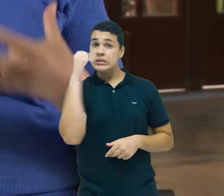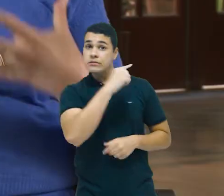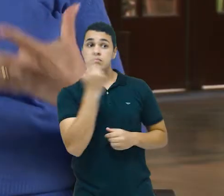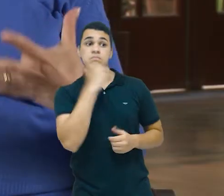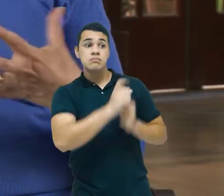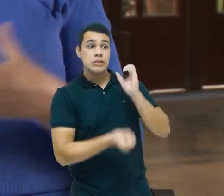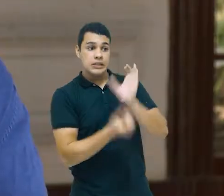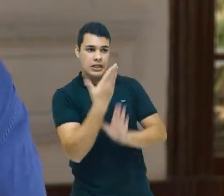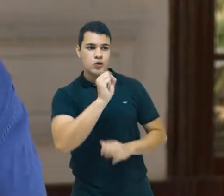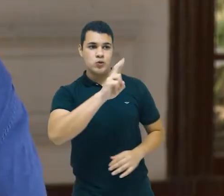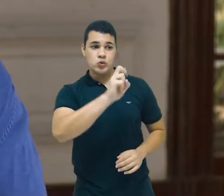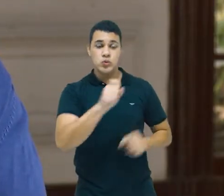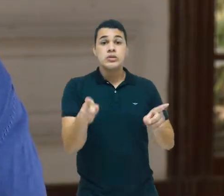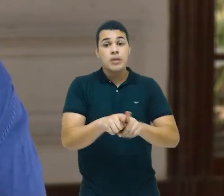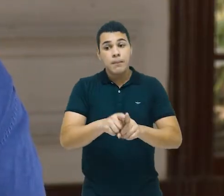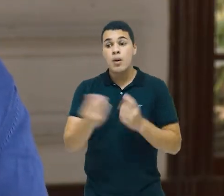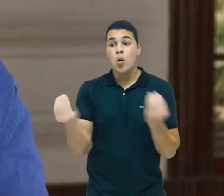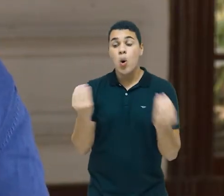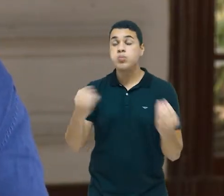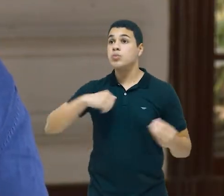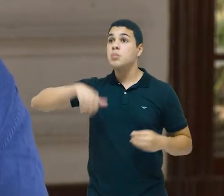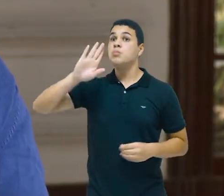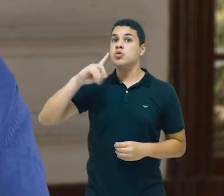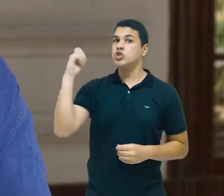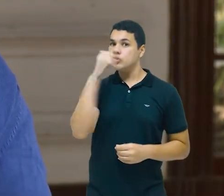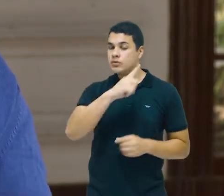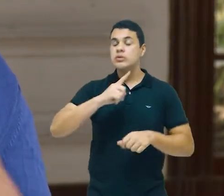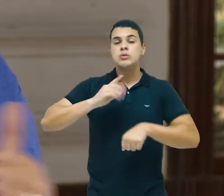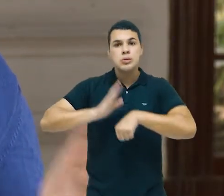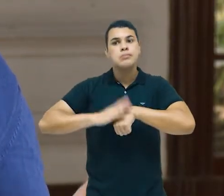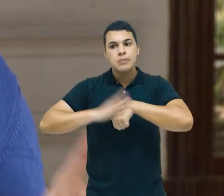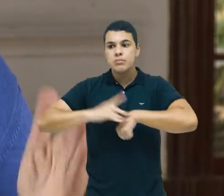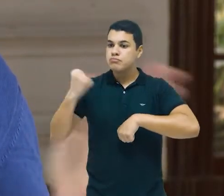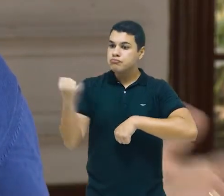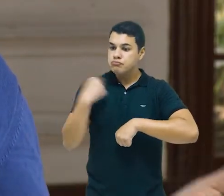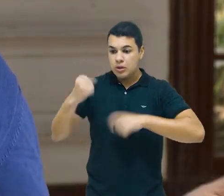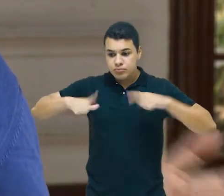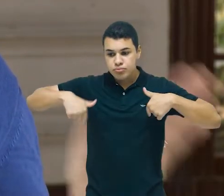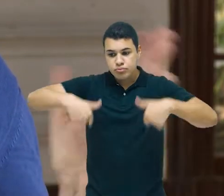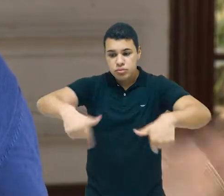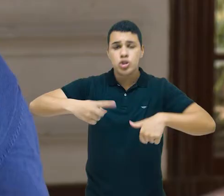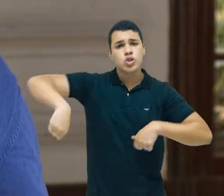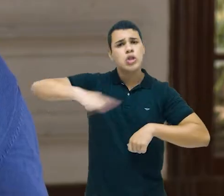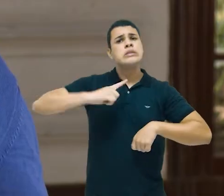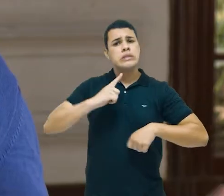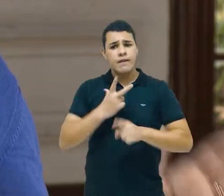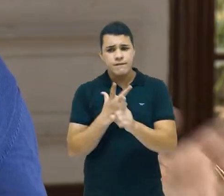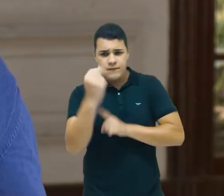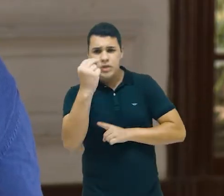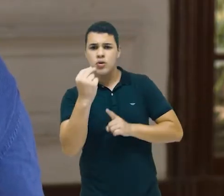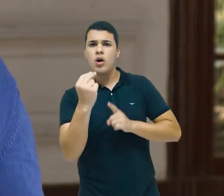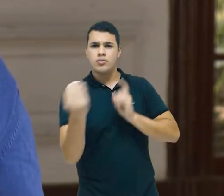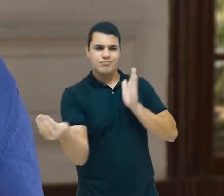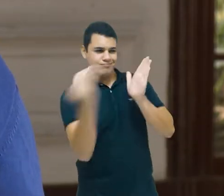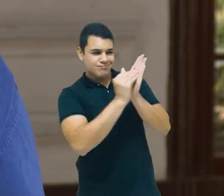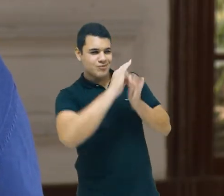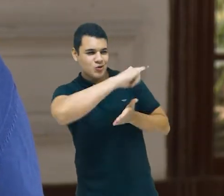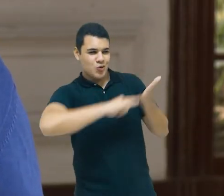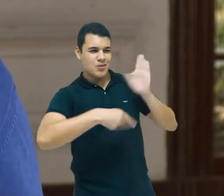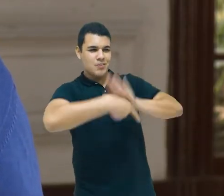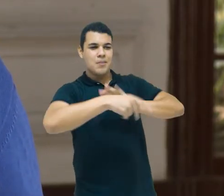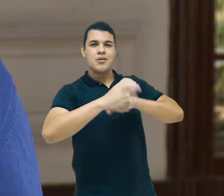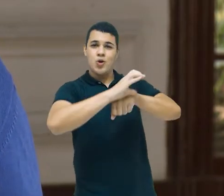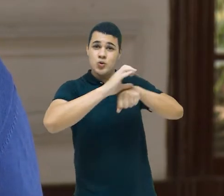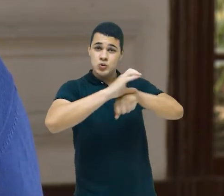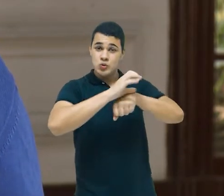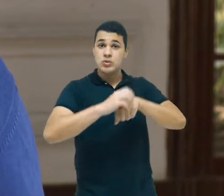tem sido muito difícil a implementação do SUS, porque, embora a gente tenha essa vitória na Constituição, a